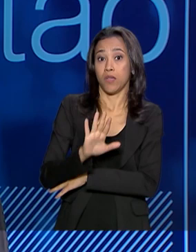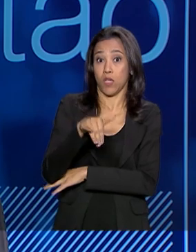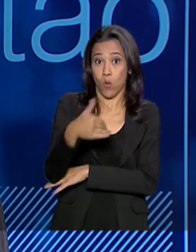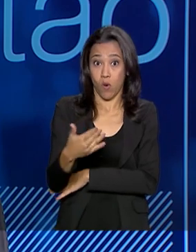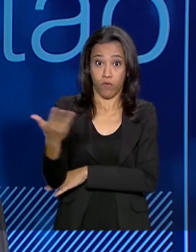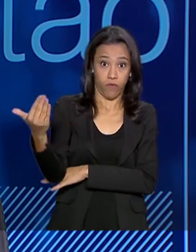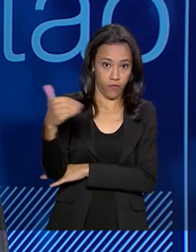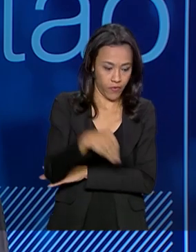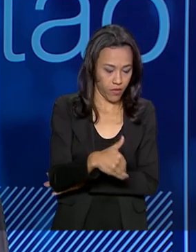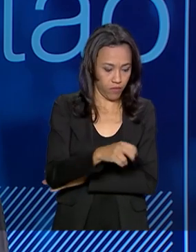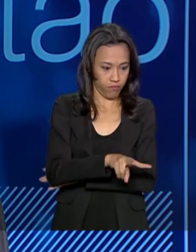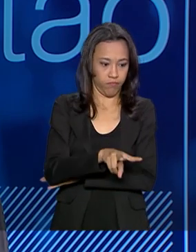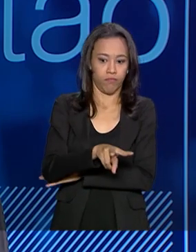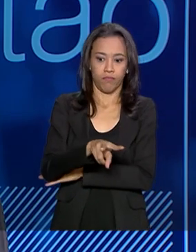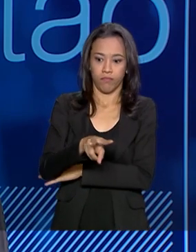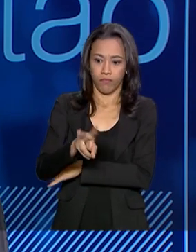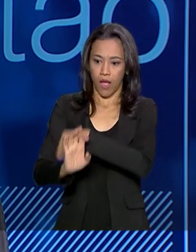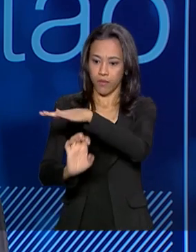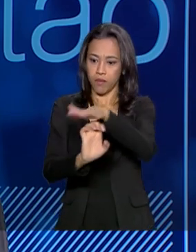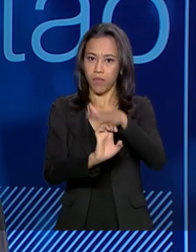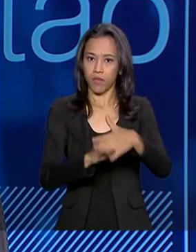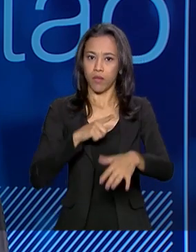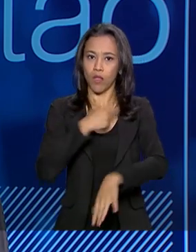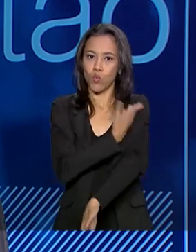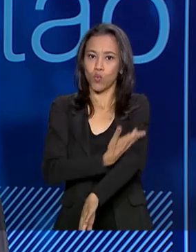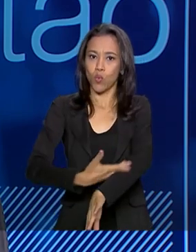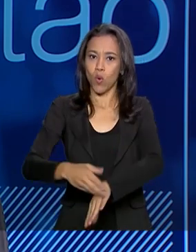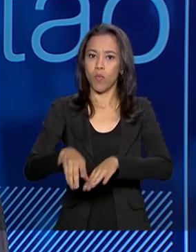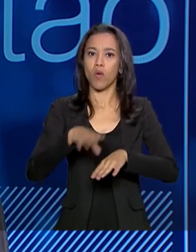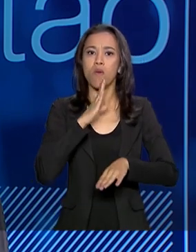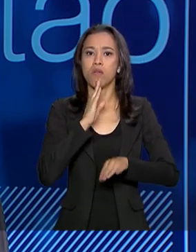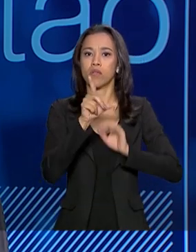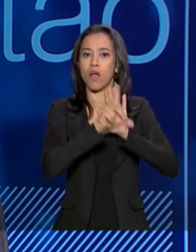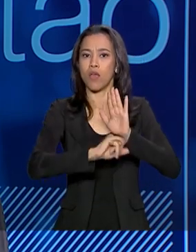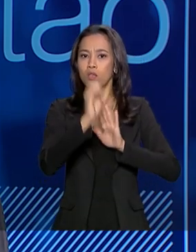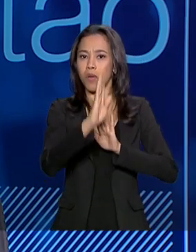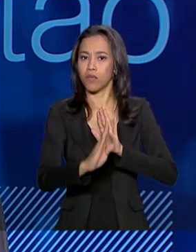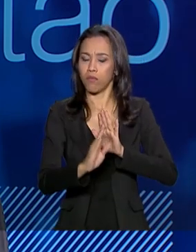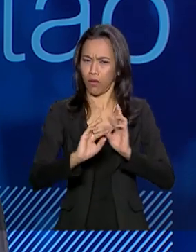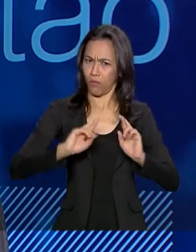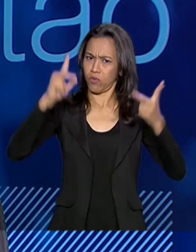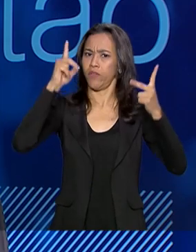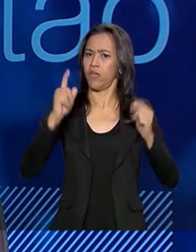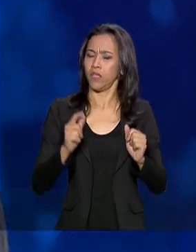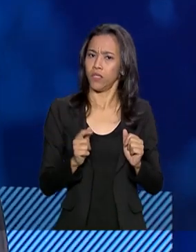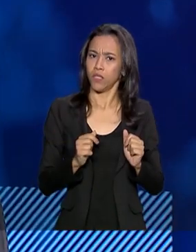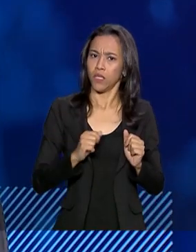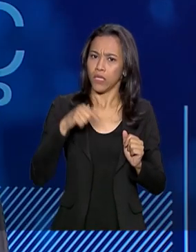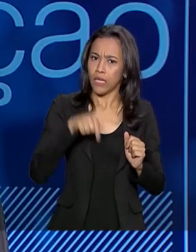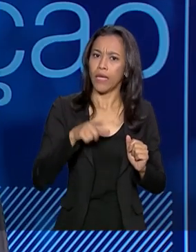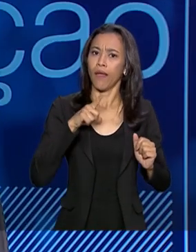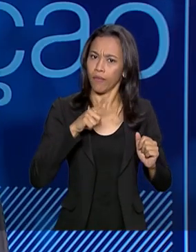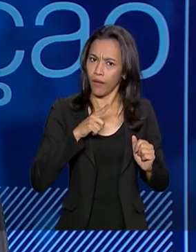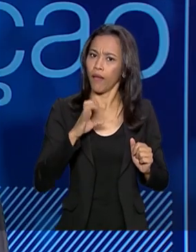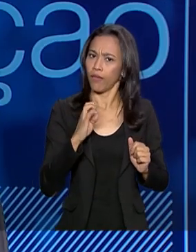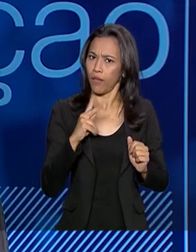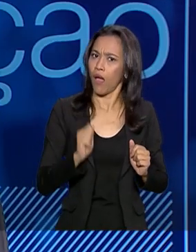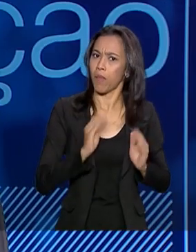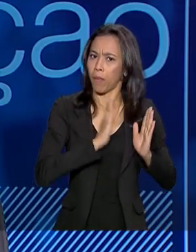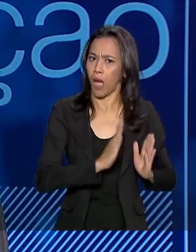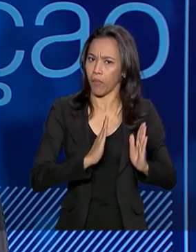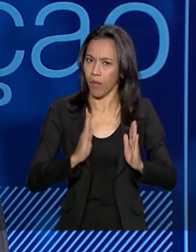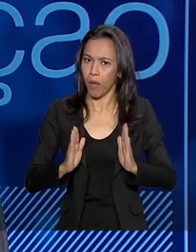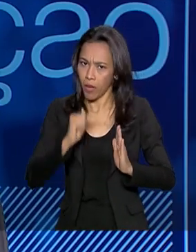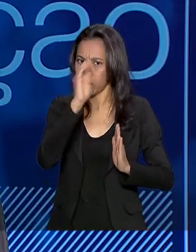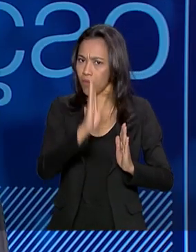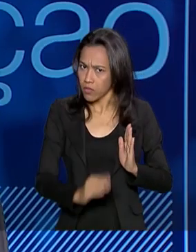dentro do país, todos os investidores que estão mais habituados com a legislação ambiental têm a crítica exatamente oposta, de que são muitas etapas, de que é muito difícil suprir as